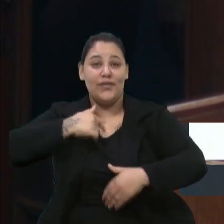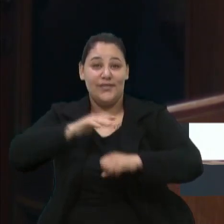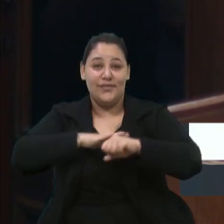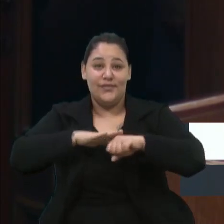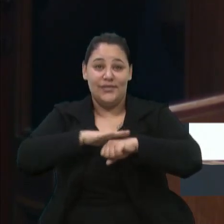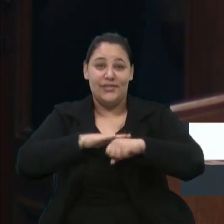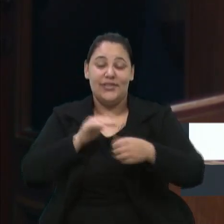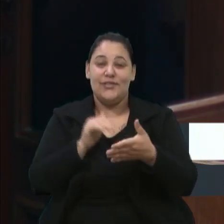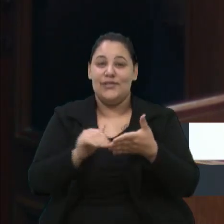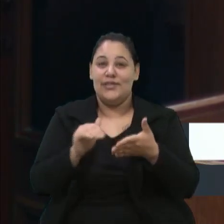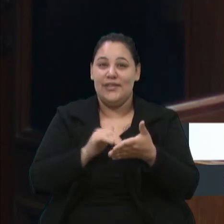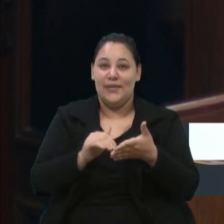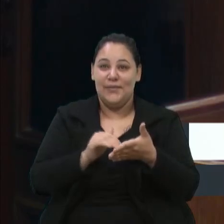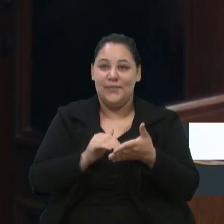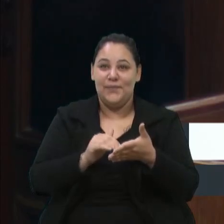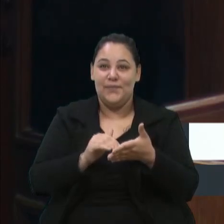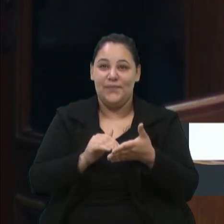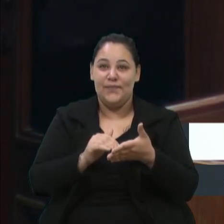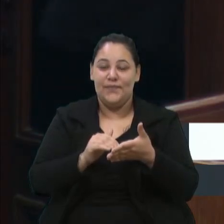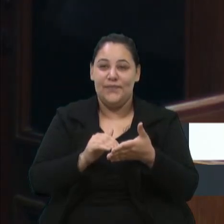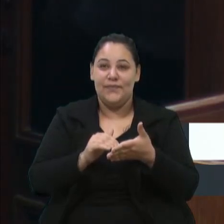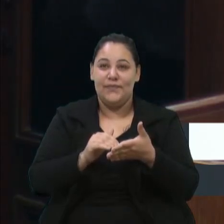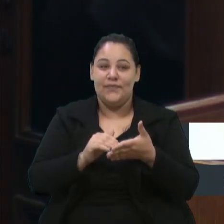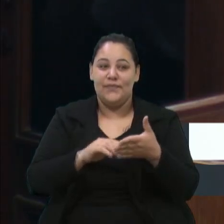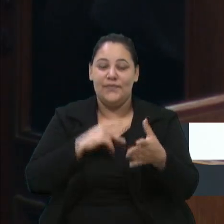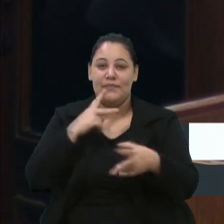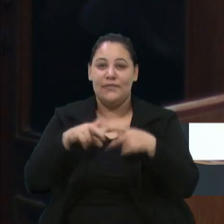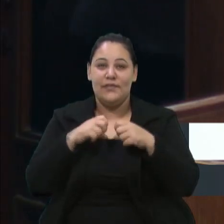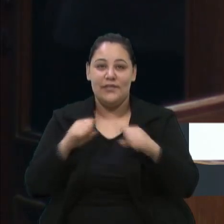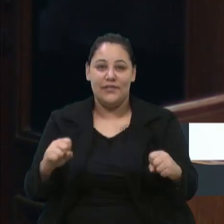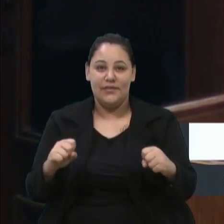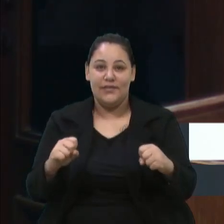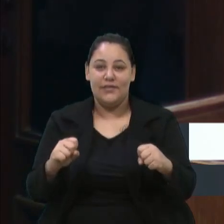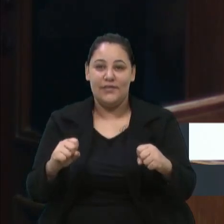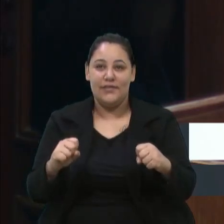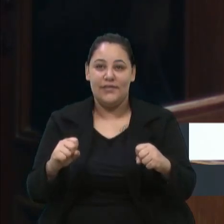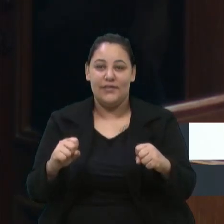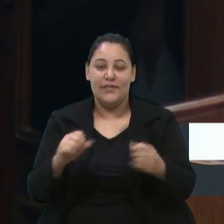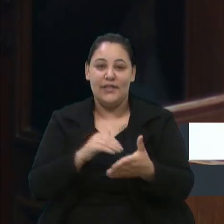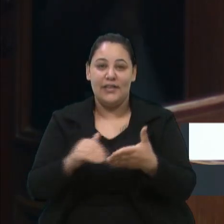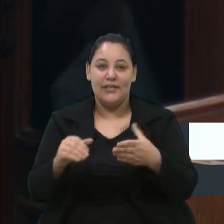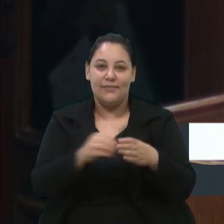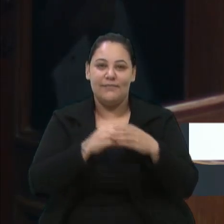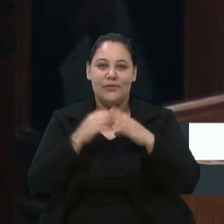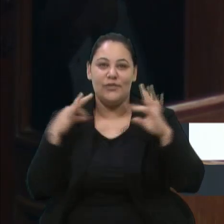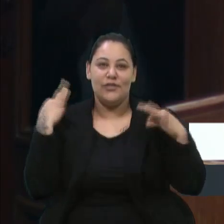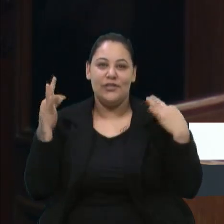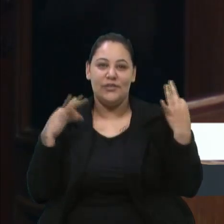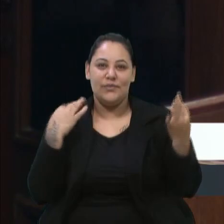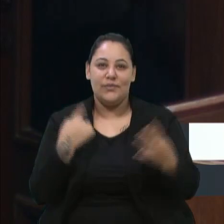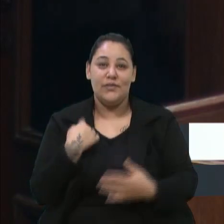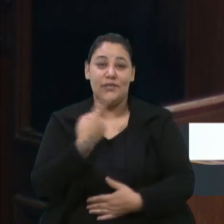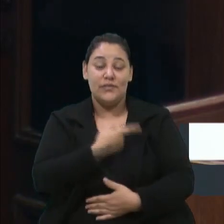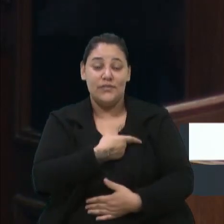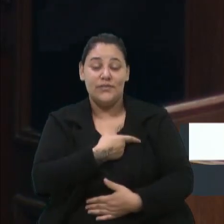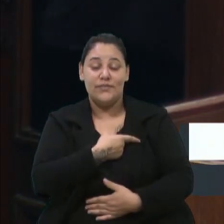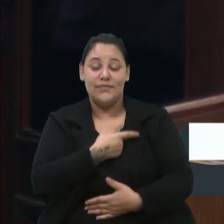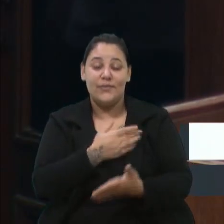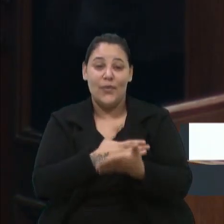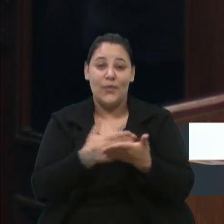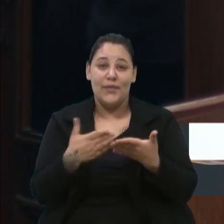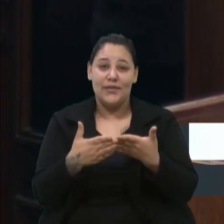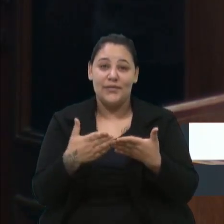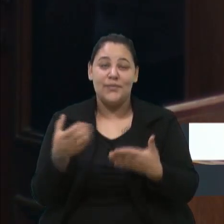o secretário Daneluz, secretário de Turismo, para que a gente inicie uma nova,